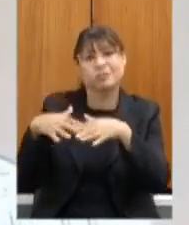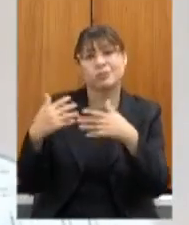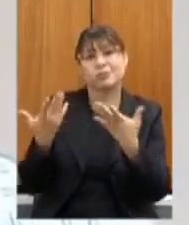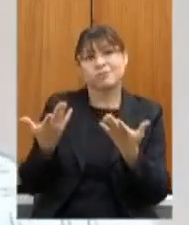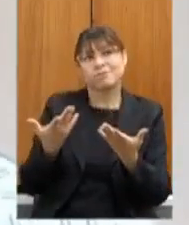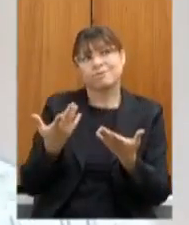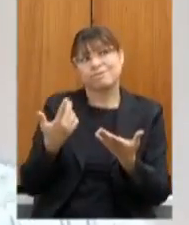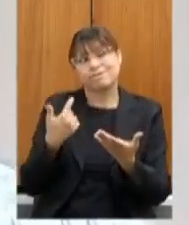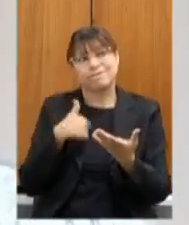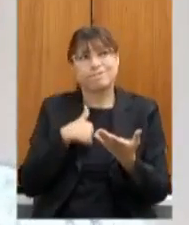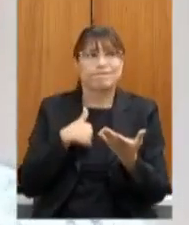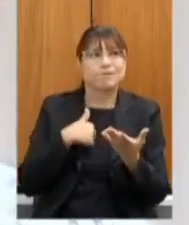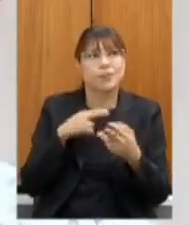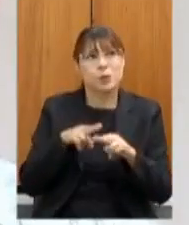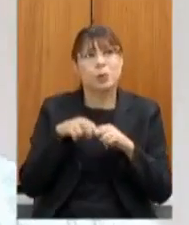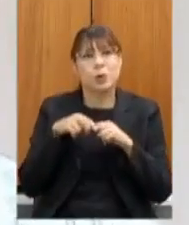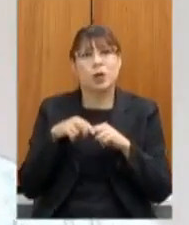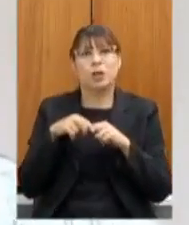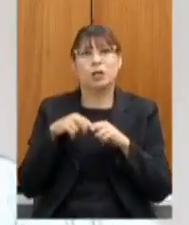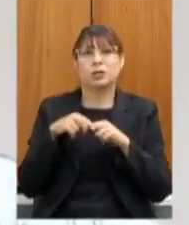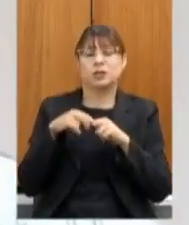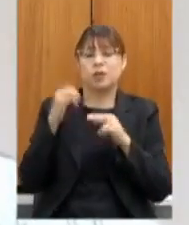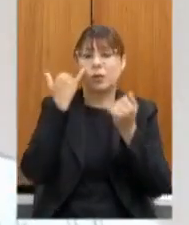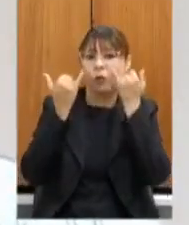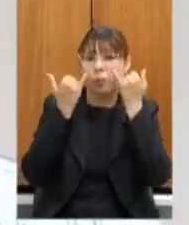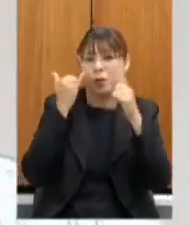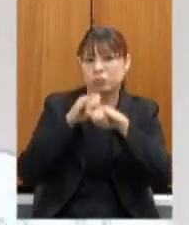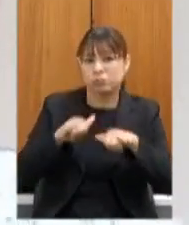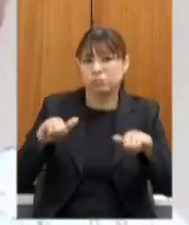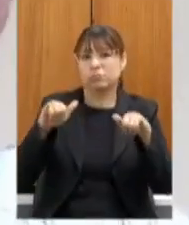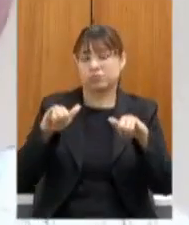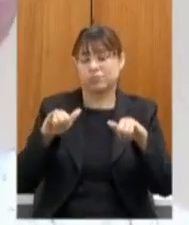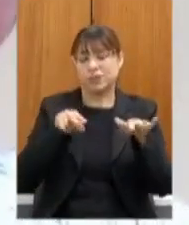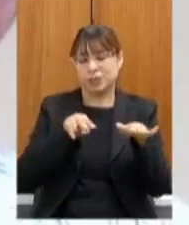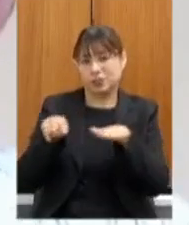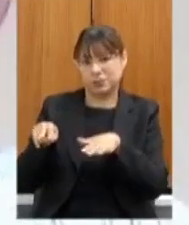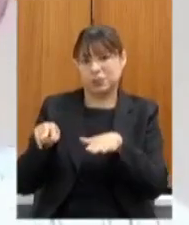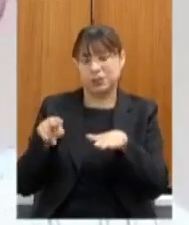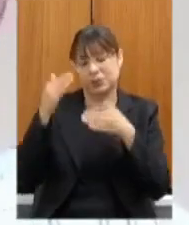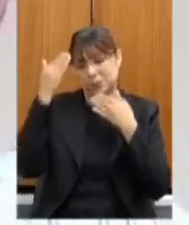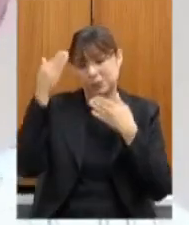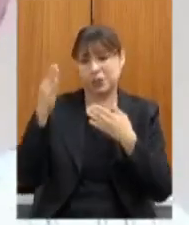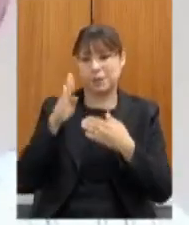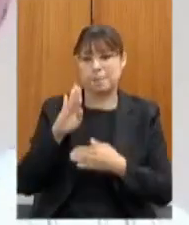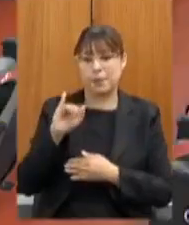em função das notícias que nós estamos tendo essa semana obrigado Bia